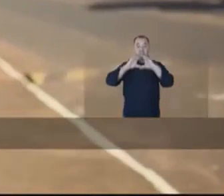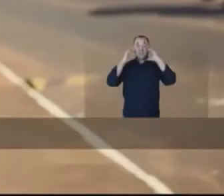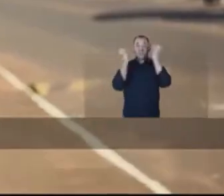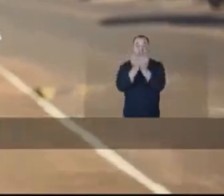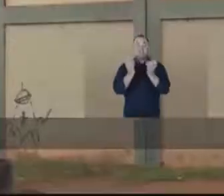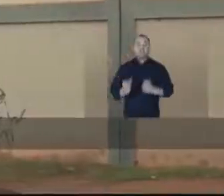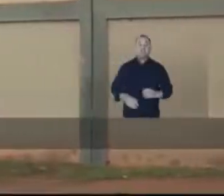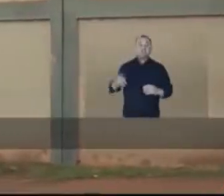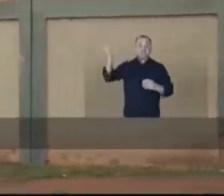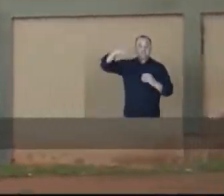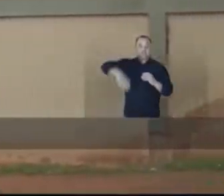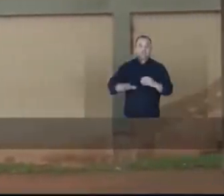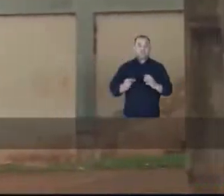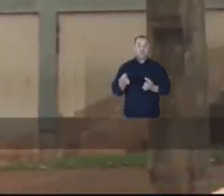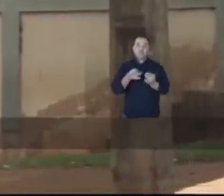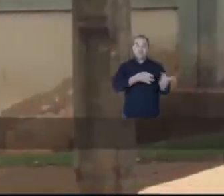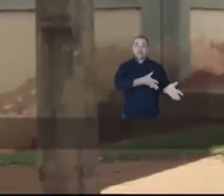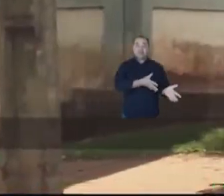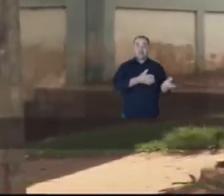Olha como estamos no Sumaré.